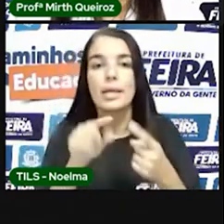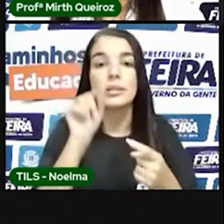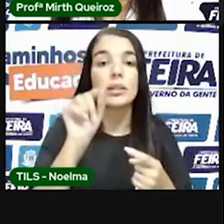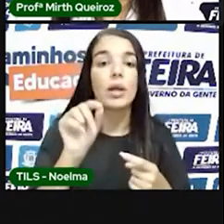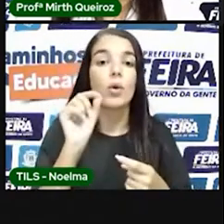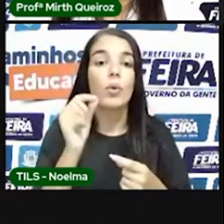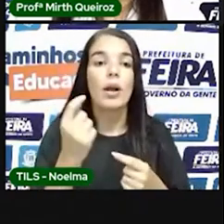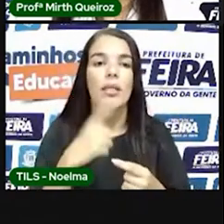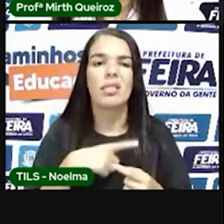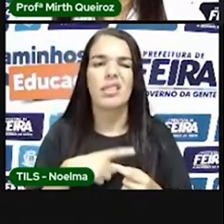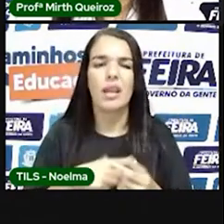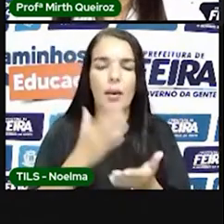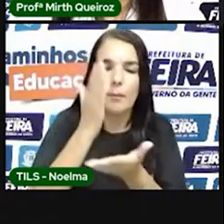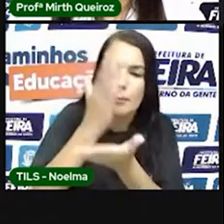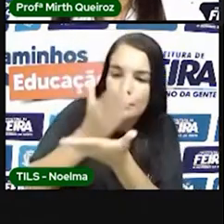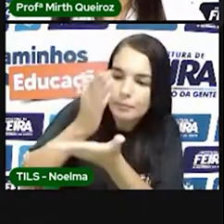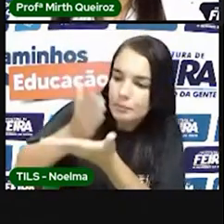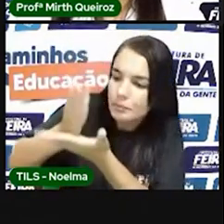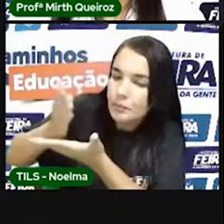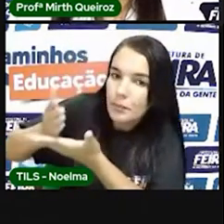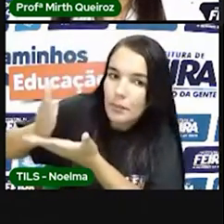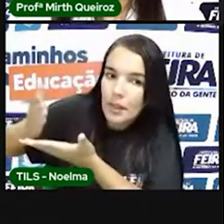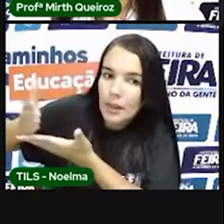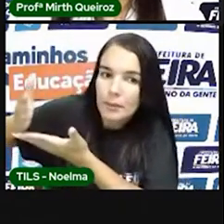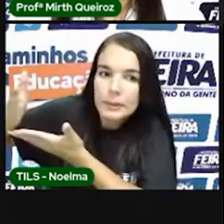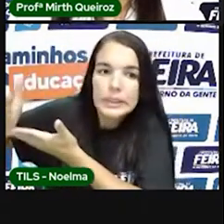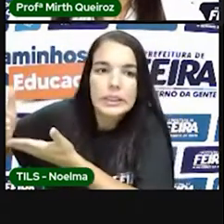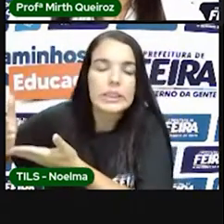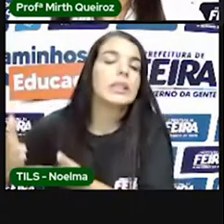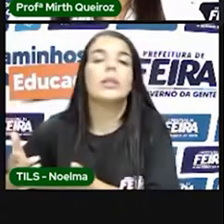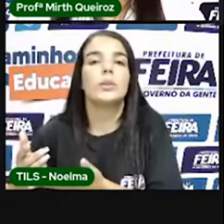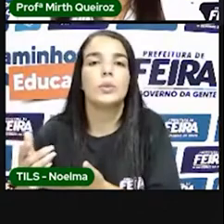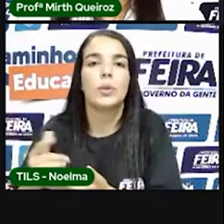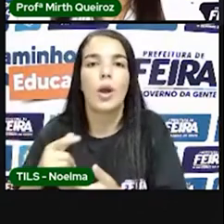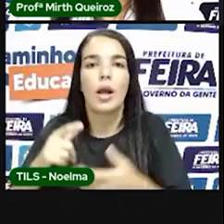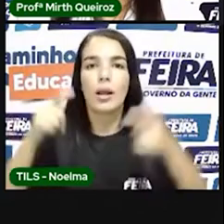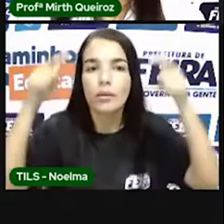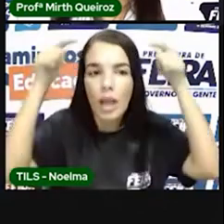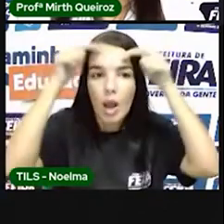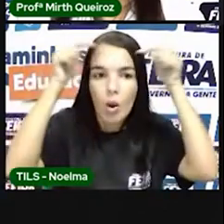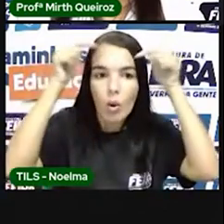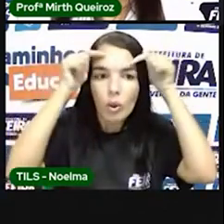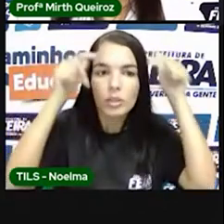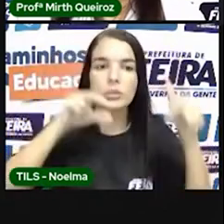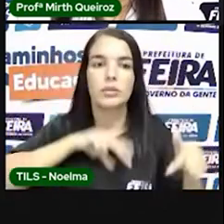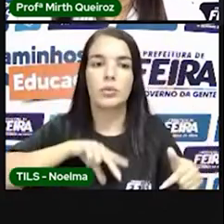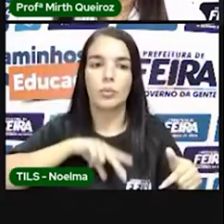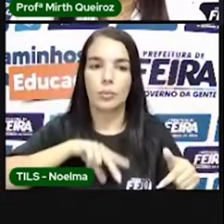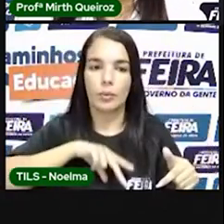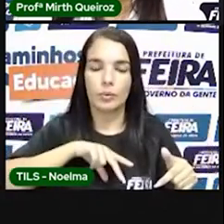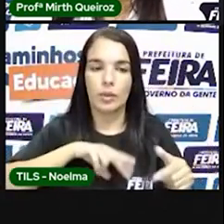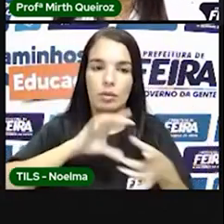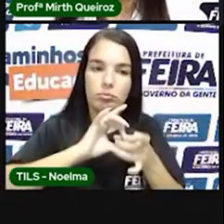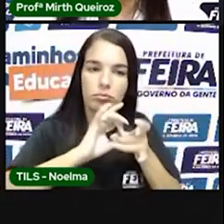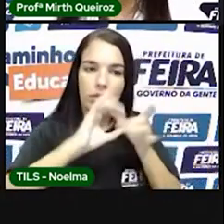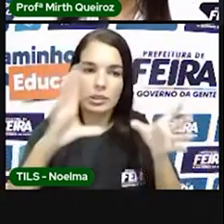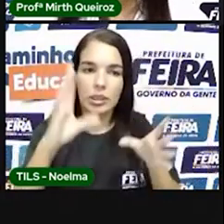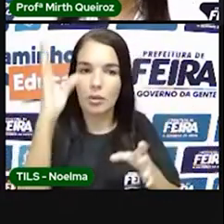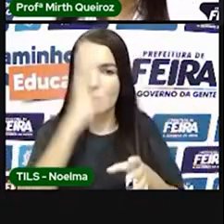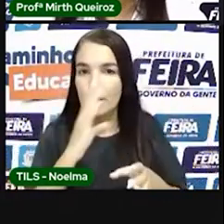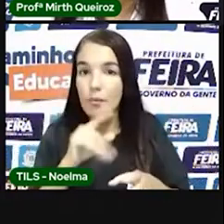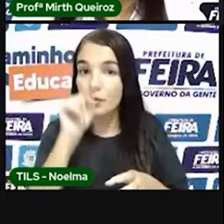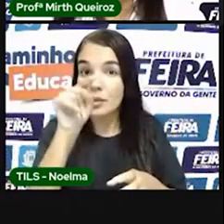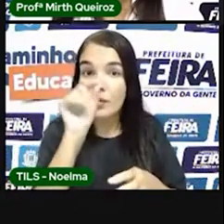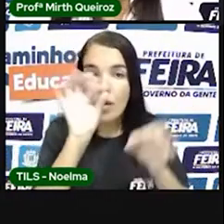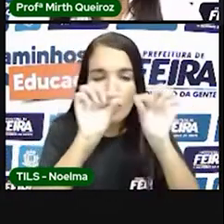nós temos vários períodos. O período pré-colonial, o período colonial, o período imperial e o período republicano. Vocês vão construir uma